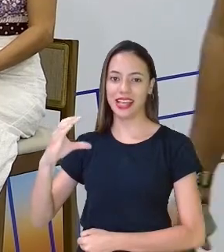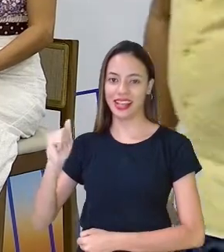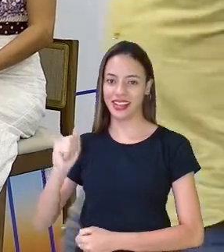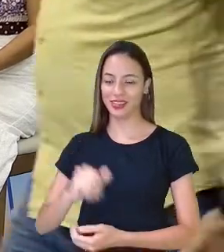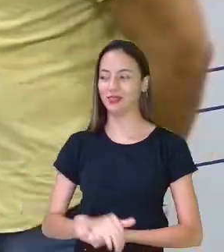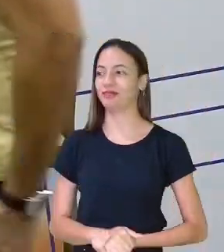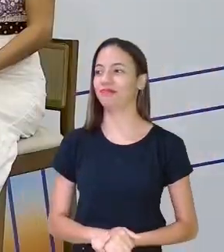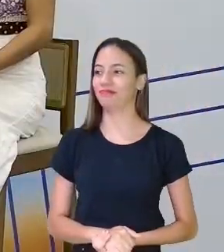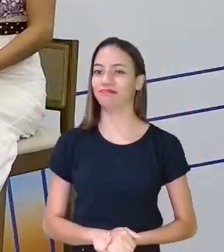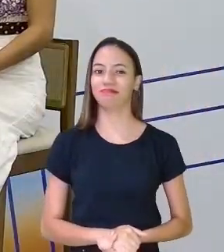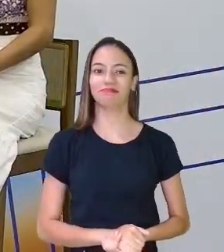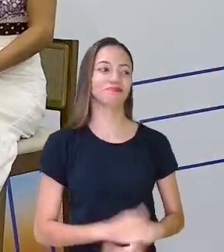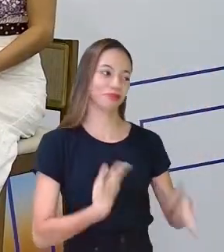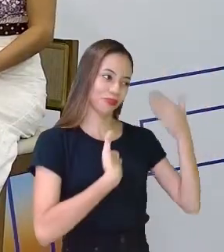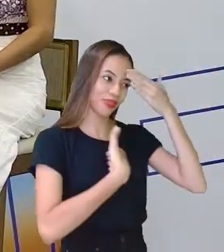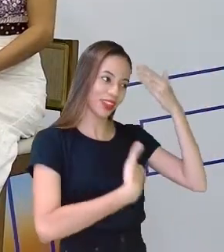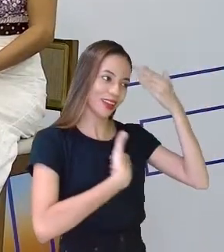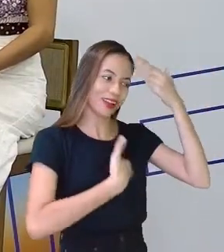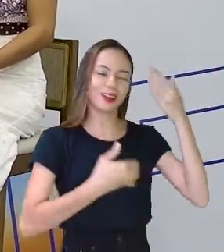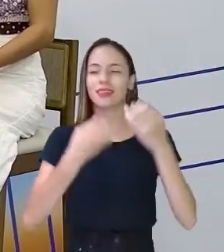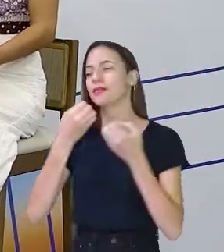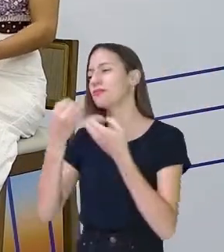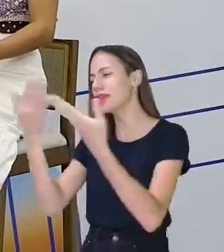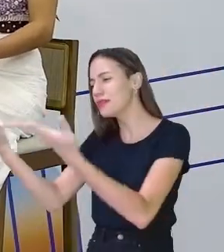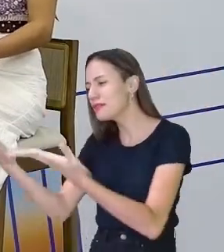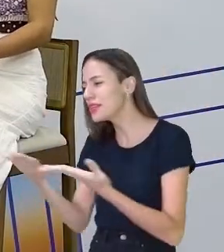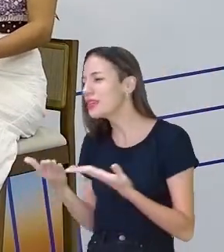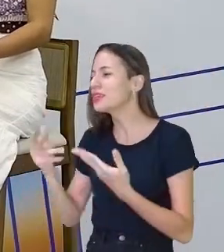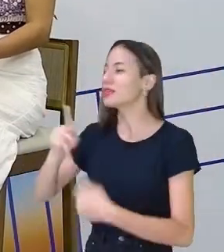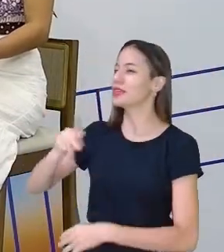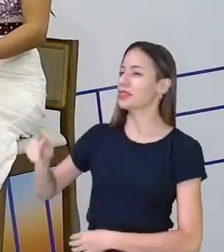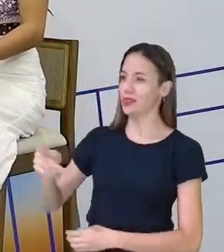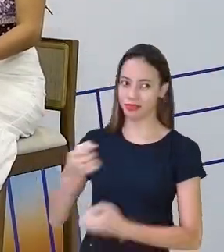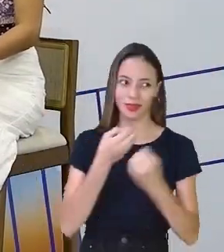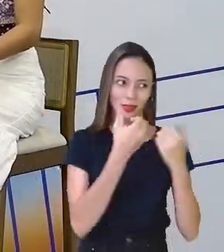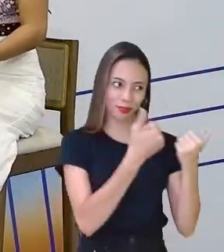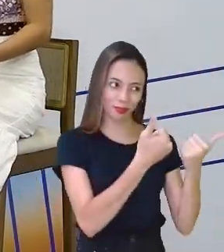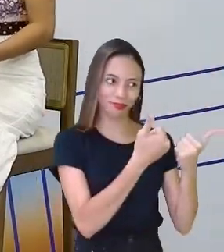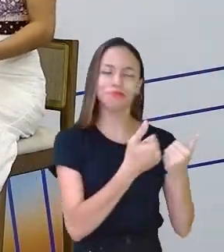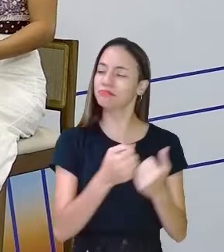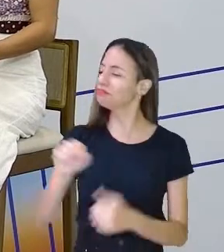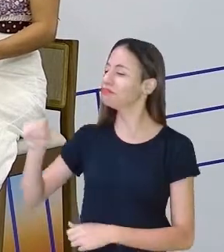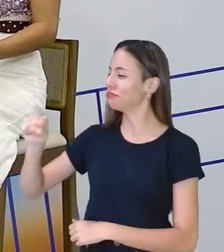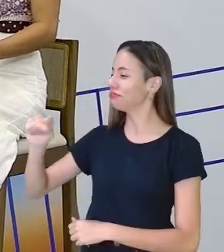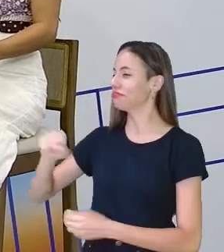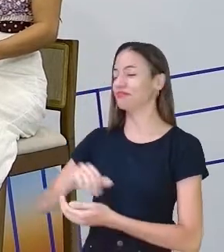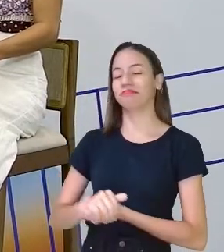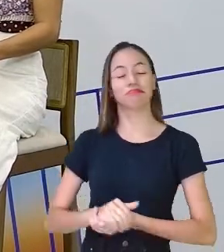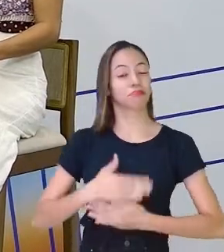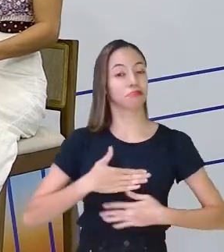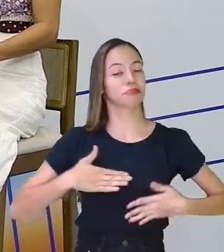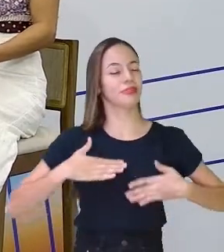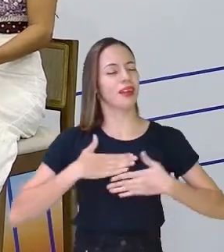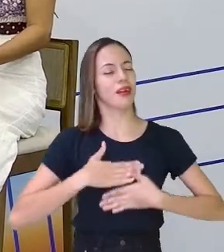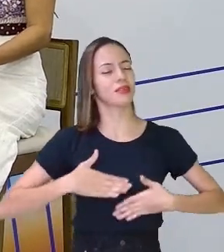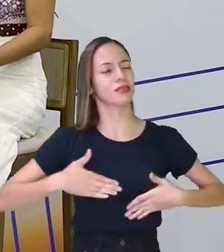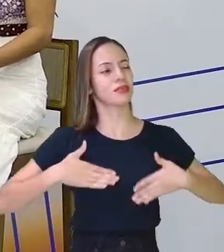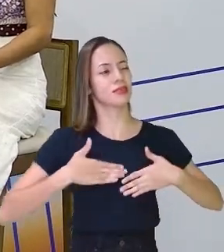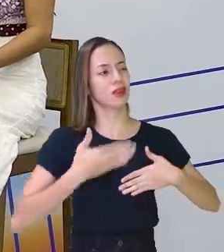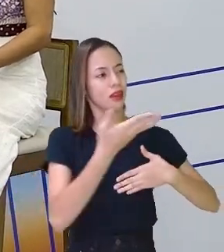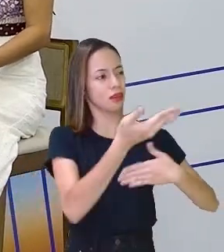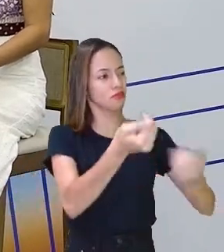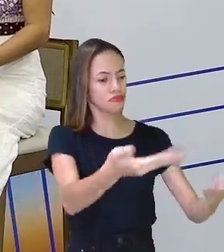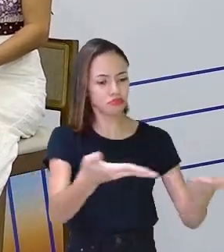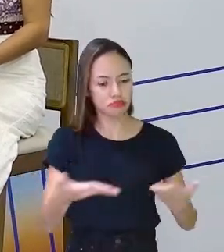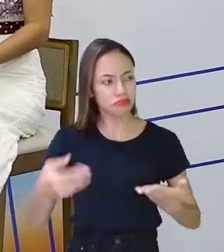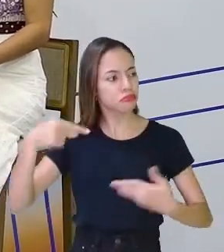Obrigado! Bem-vindo, professor! Tudo bem? Tudo sim! Olha, é um grande prazer receber aqui o senhor,